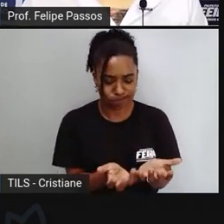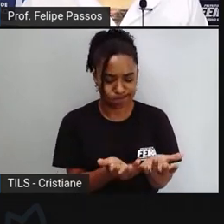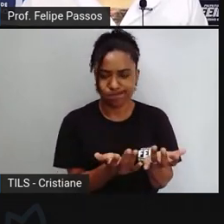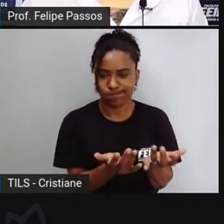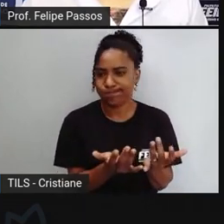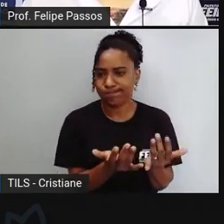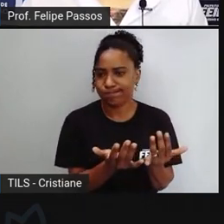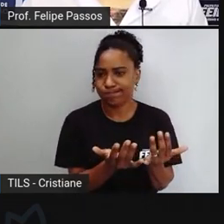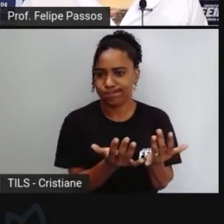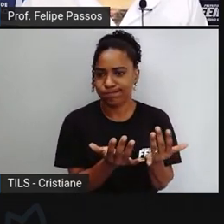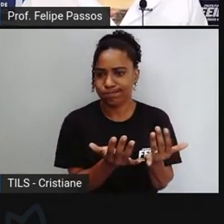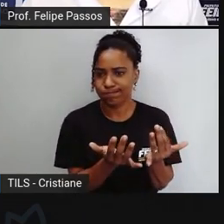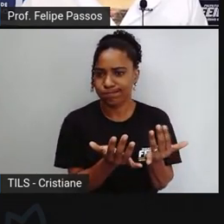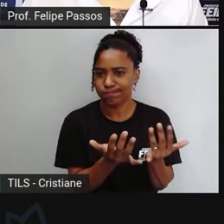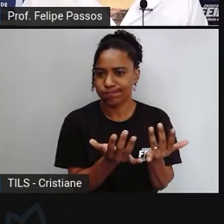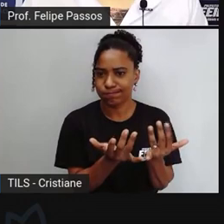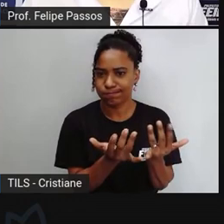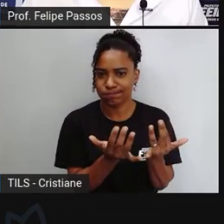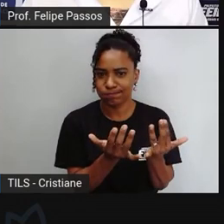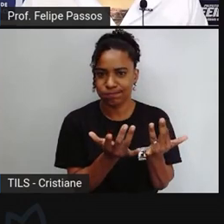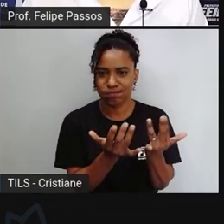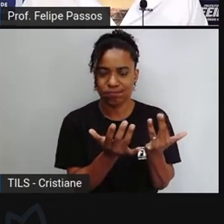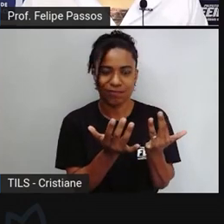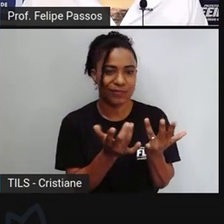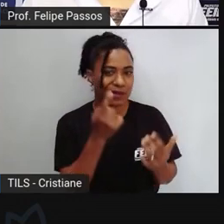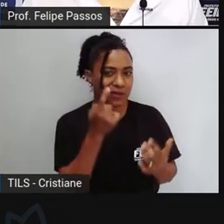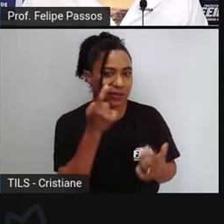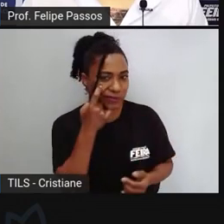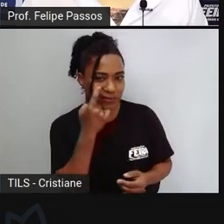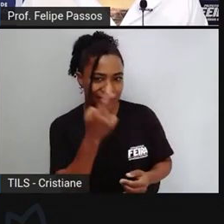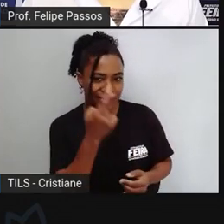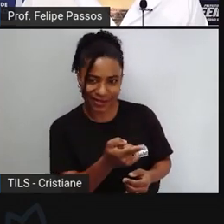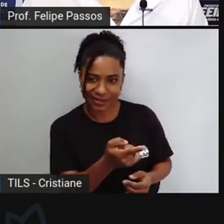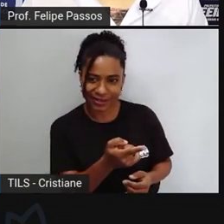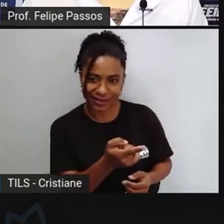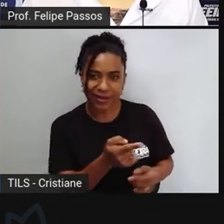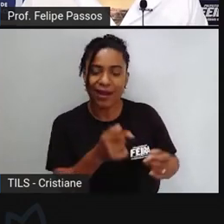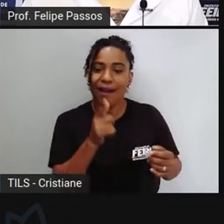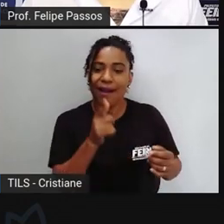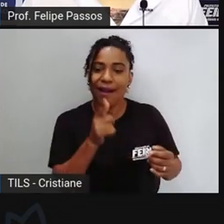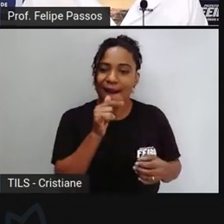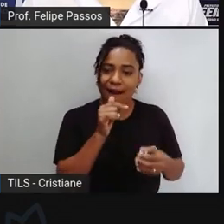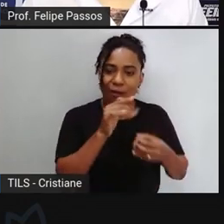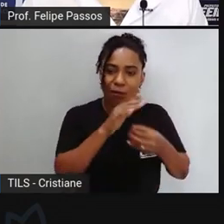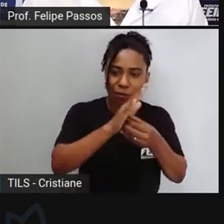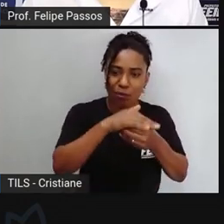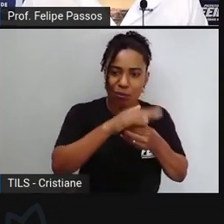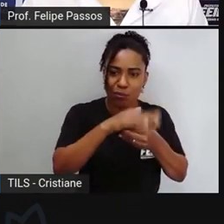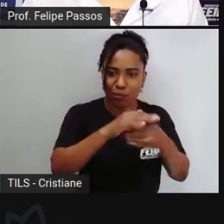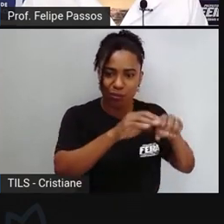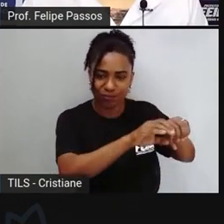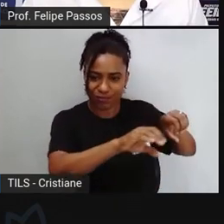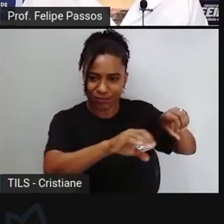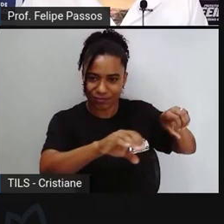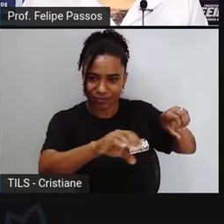o esgoto passando por esse motivo